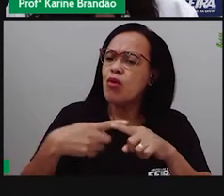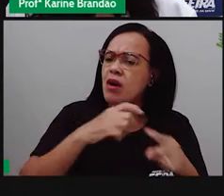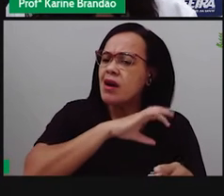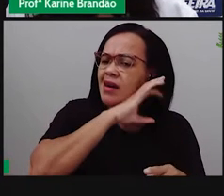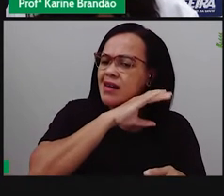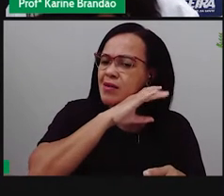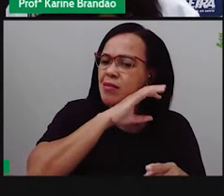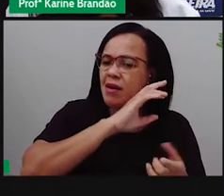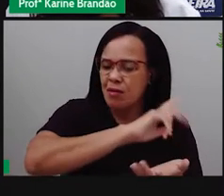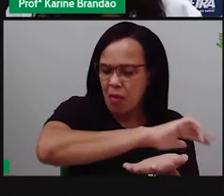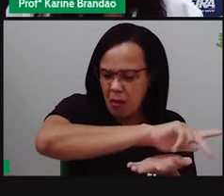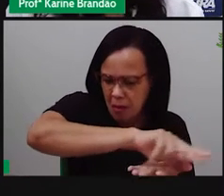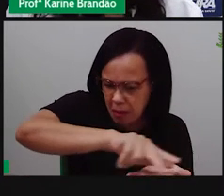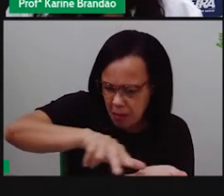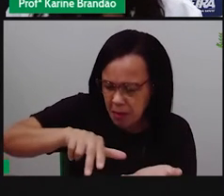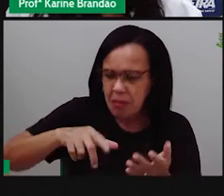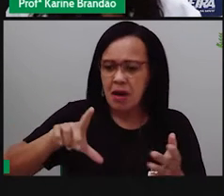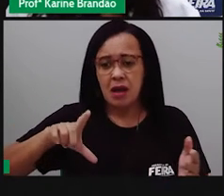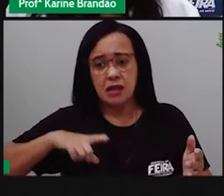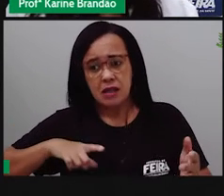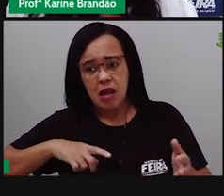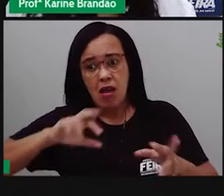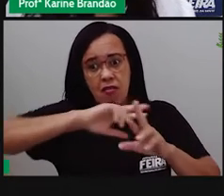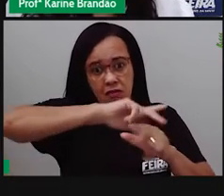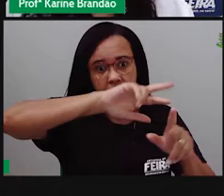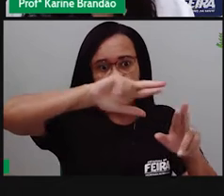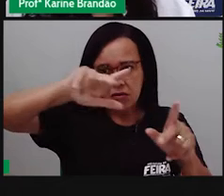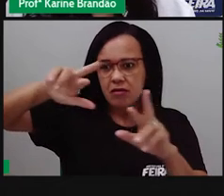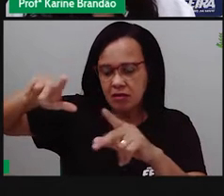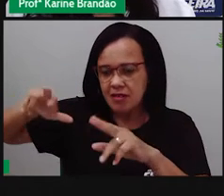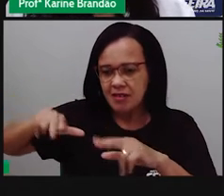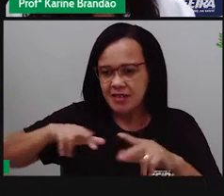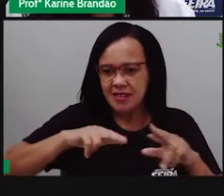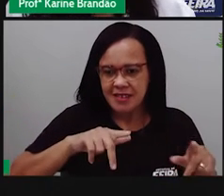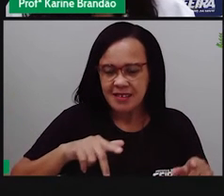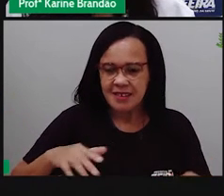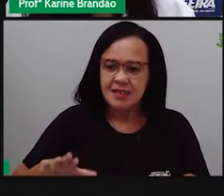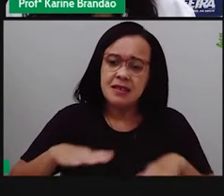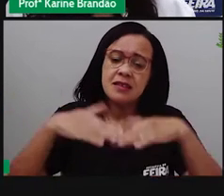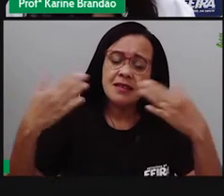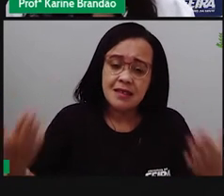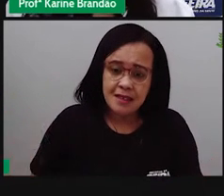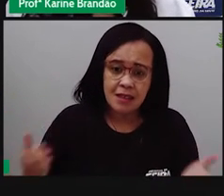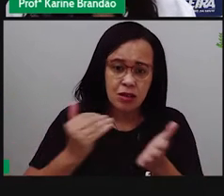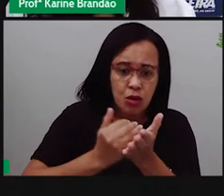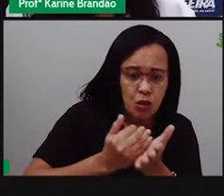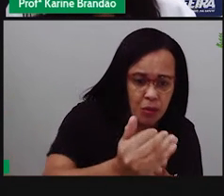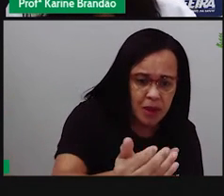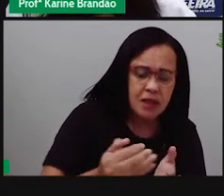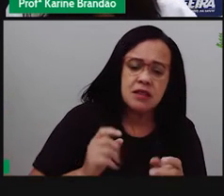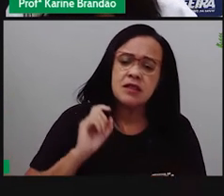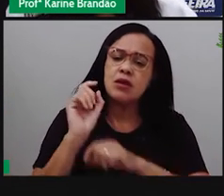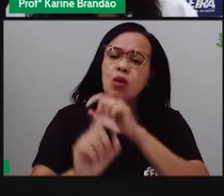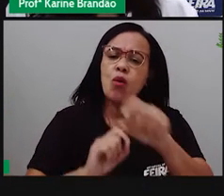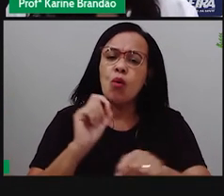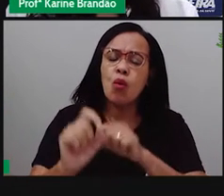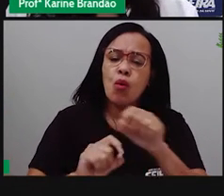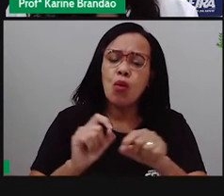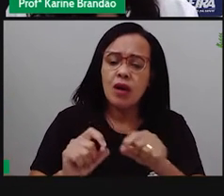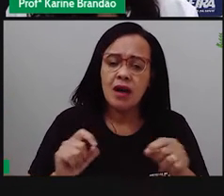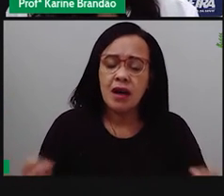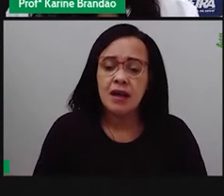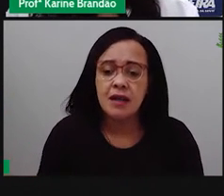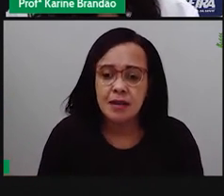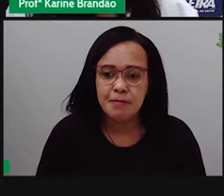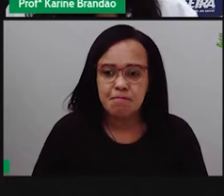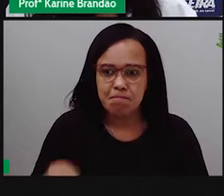O que que acontece? A gente está iniciando mais um ciclo de temas geradores. E